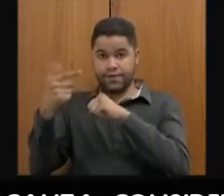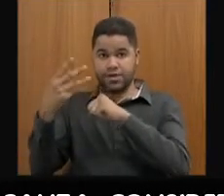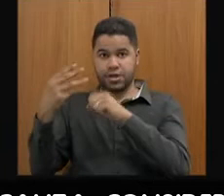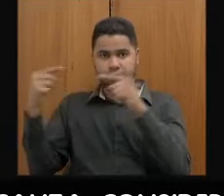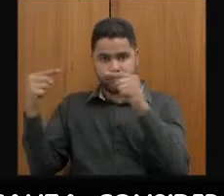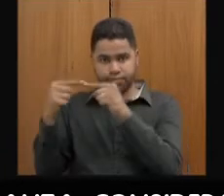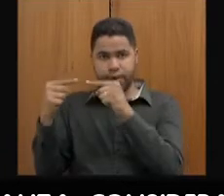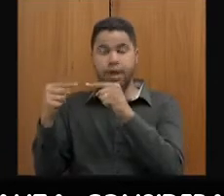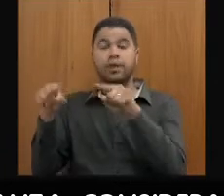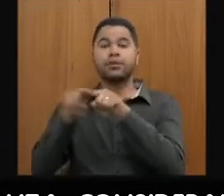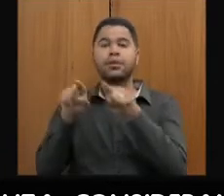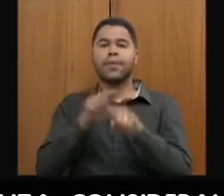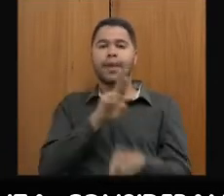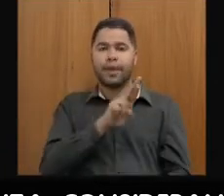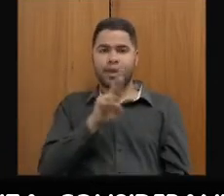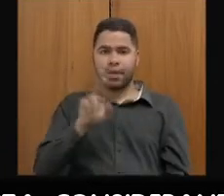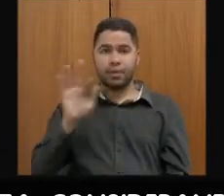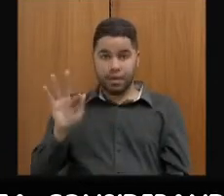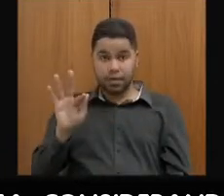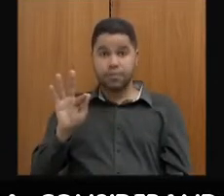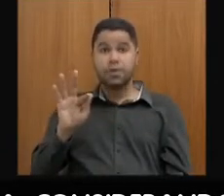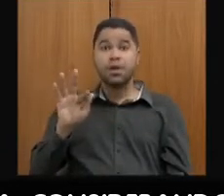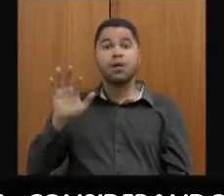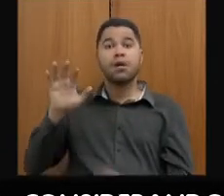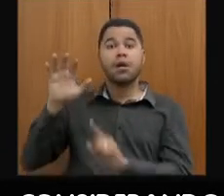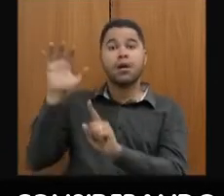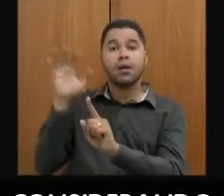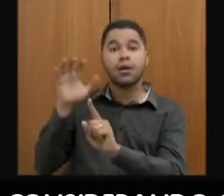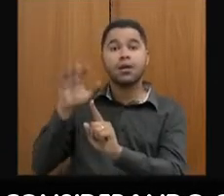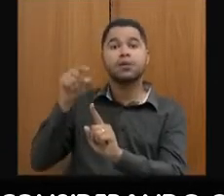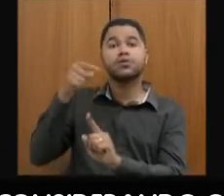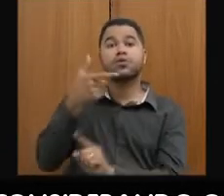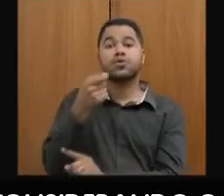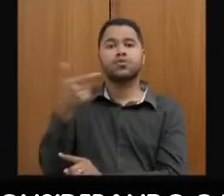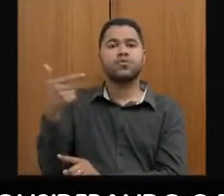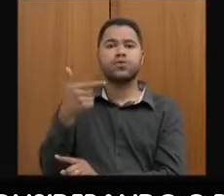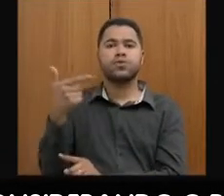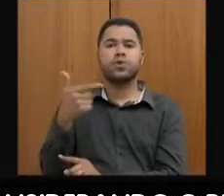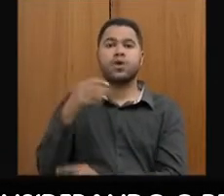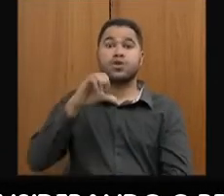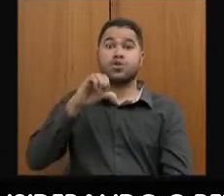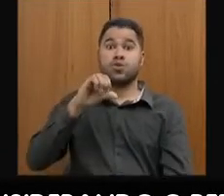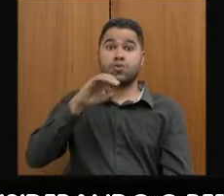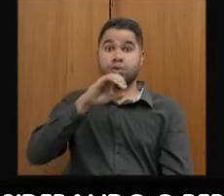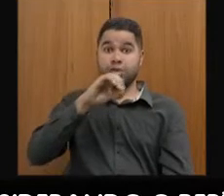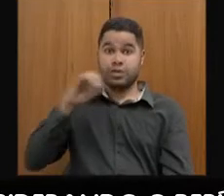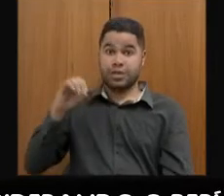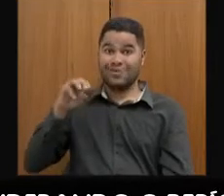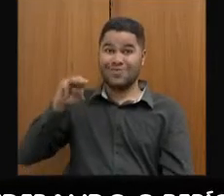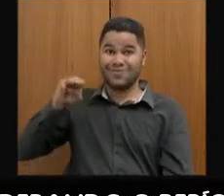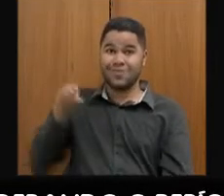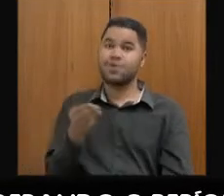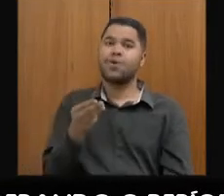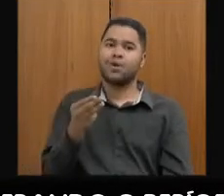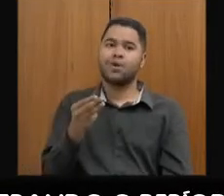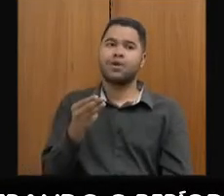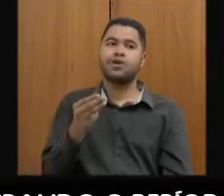aderir ao regime de recuperação fiscal, esse impacto, no ano de 2022, é de 900 milhões, ou seja, uma diferença de 3,9